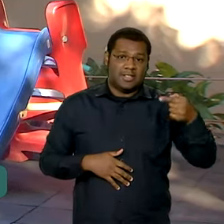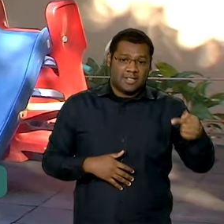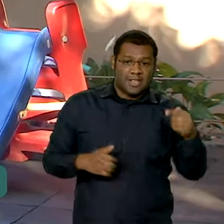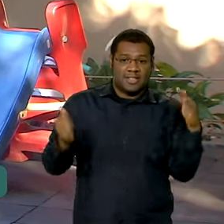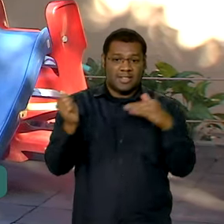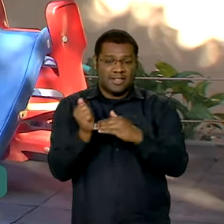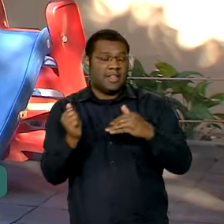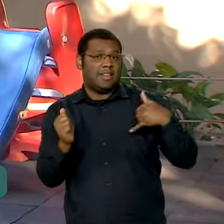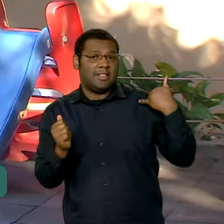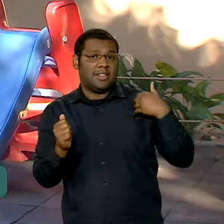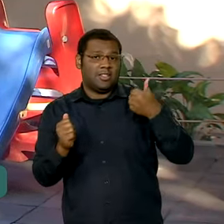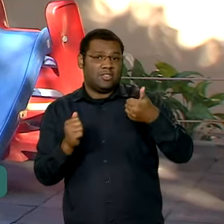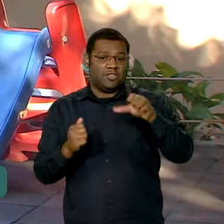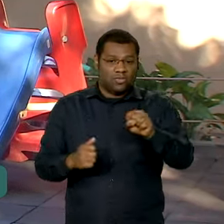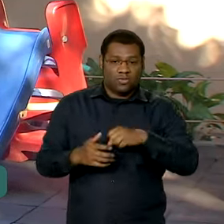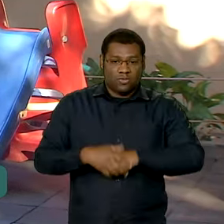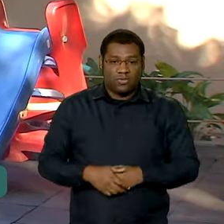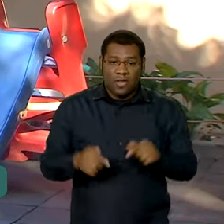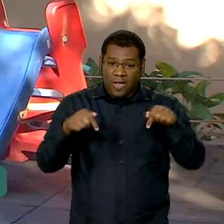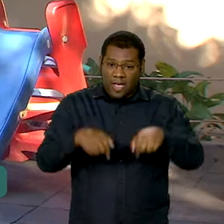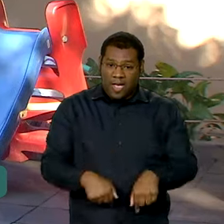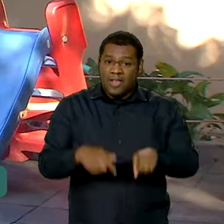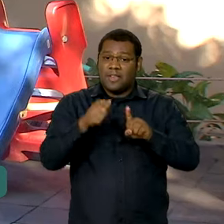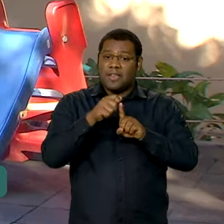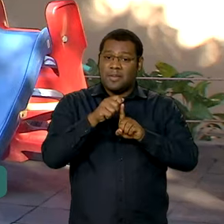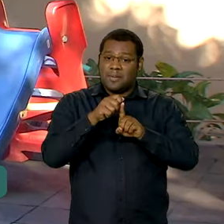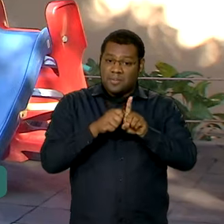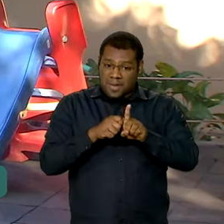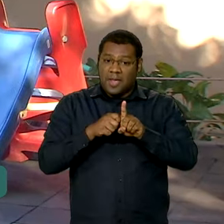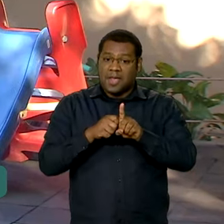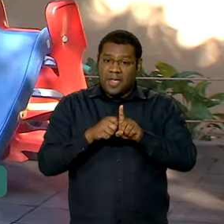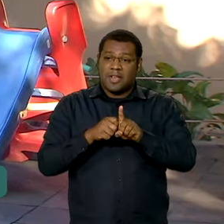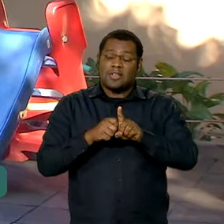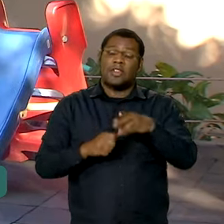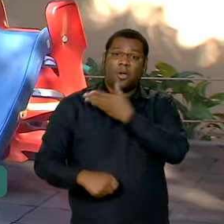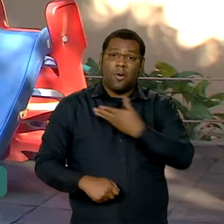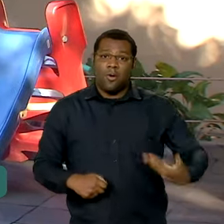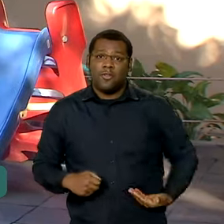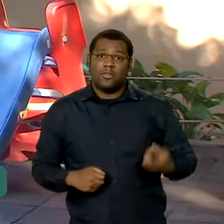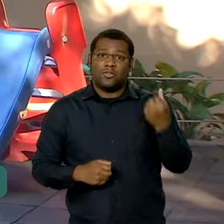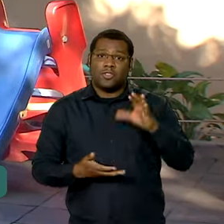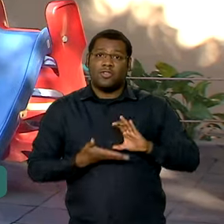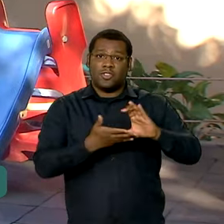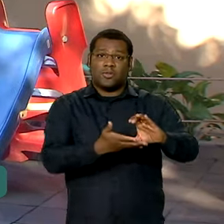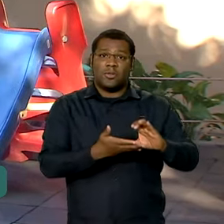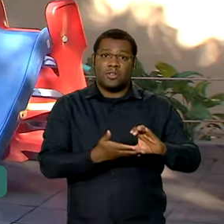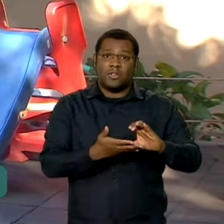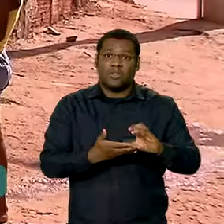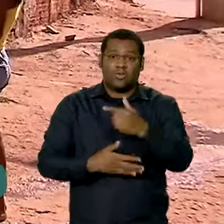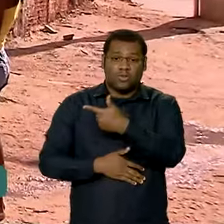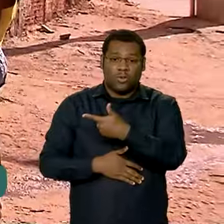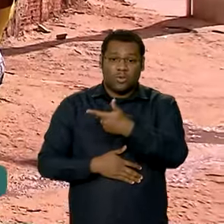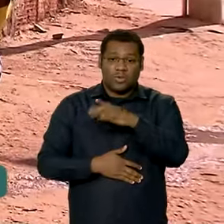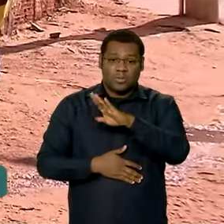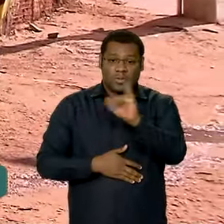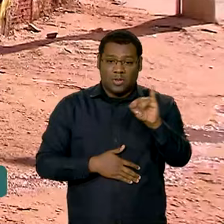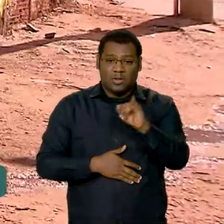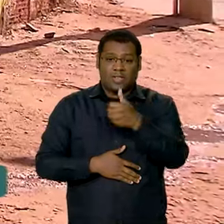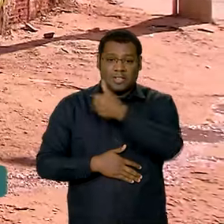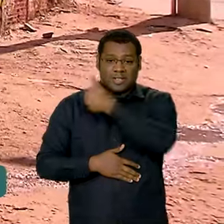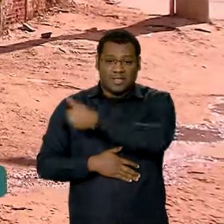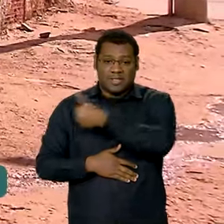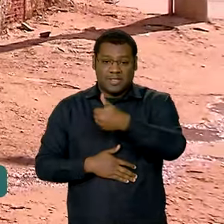público neste mês chegou a 2 bilhões 110 milhões de reais. Geralmente,